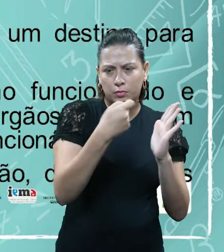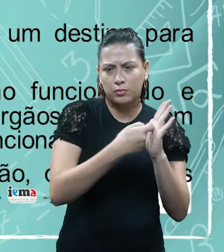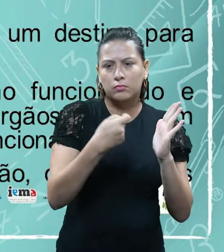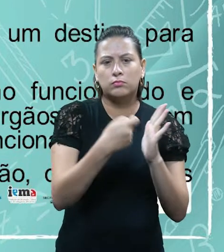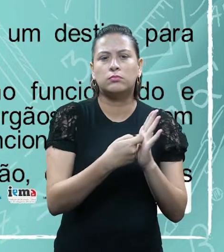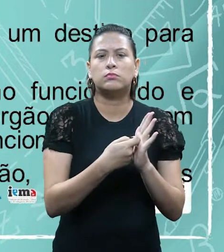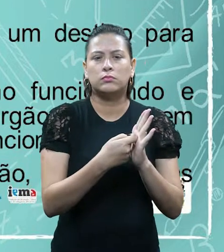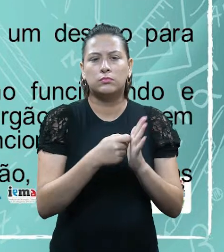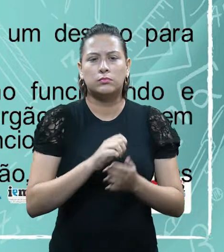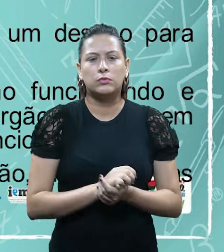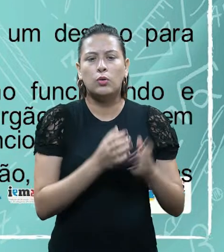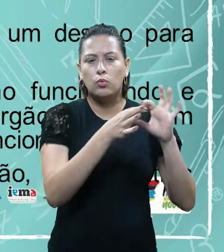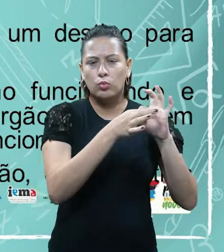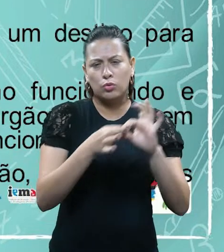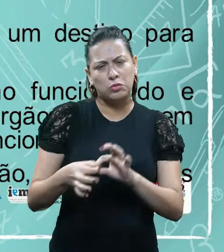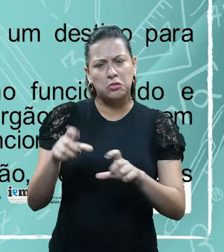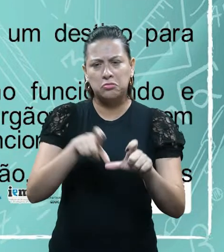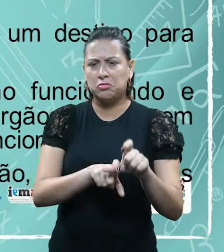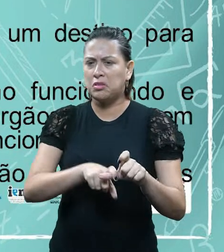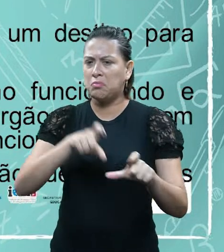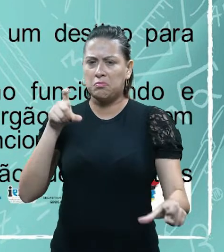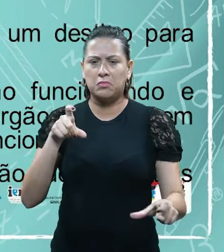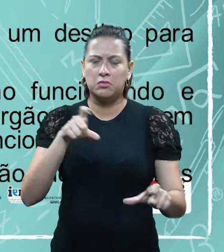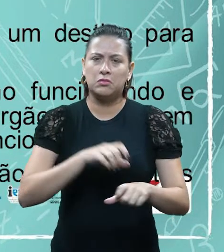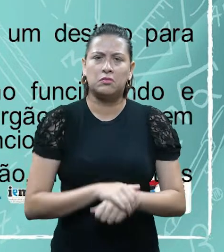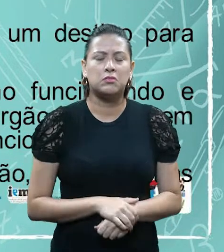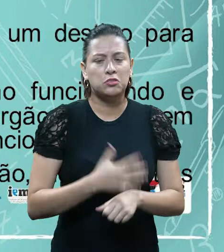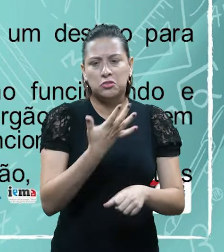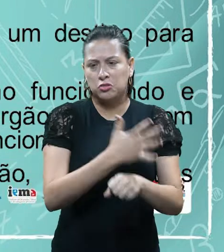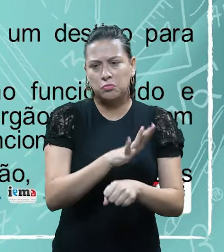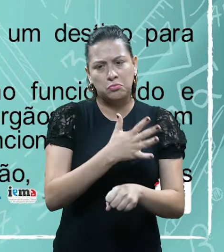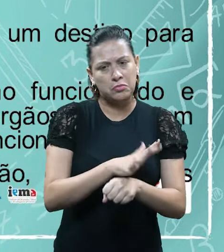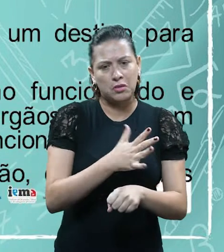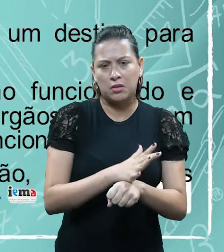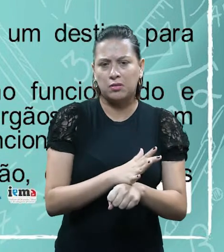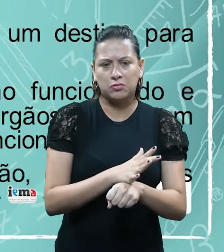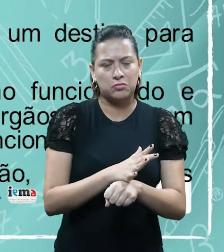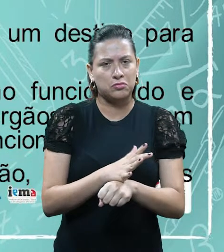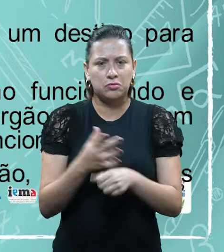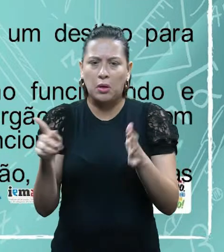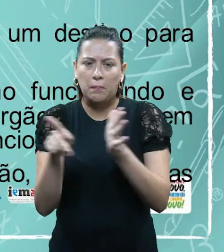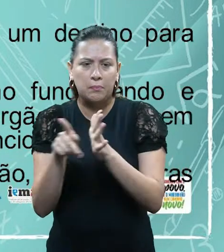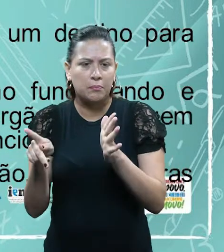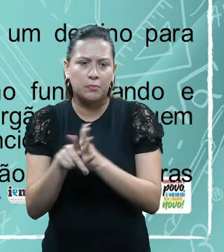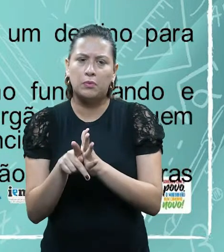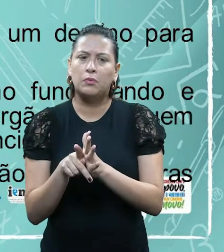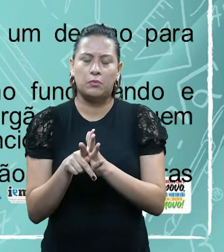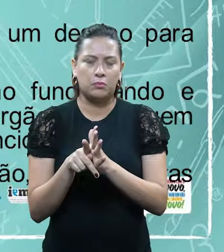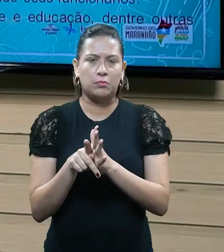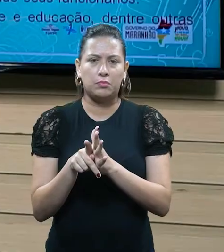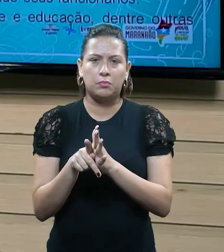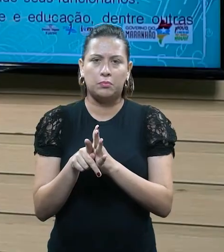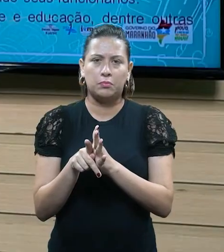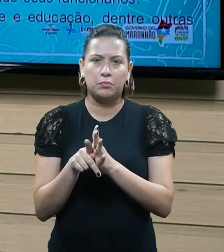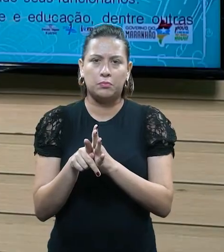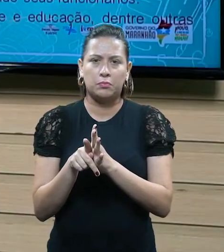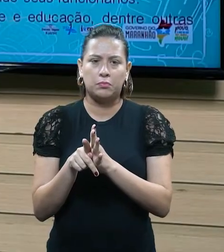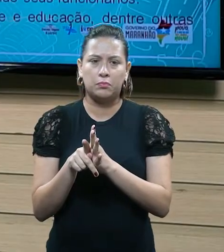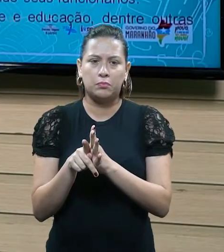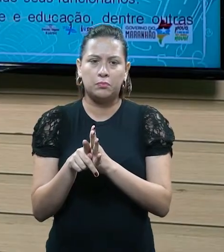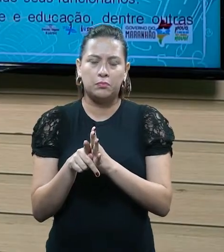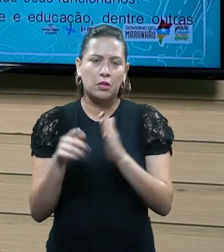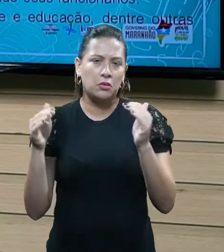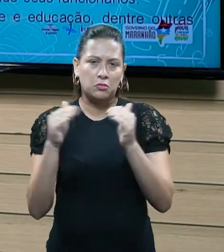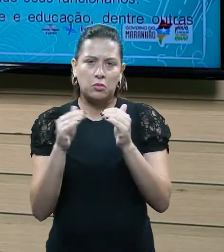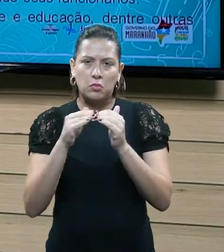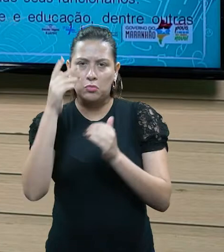gerador, uma situação, independentemente de qualquer atividade estatal específica relativa ao contribuinte. Professor, o que quer